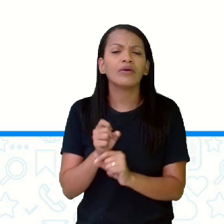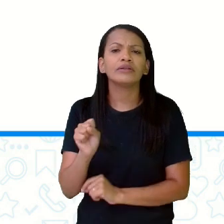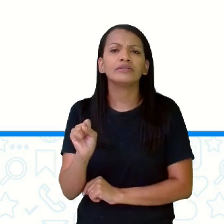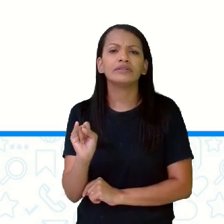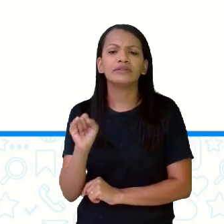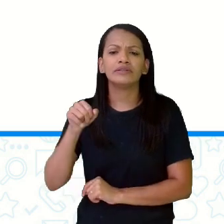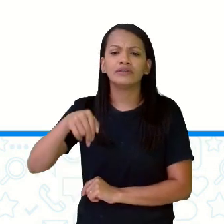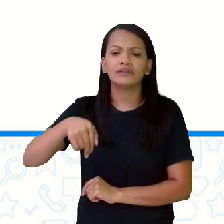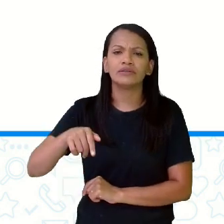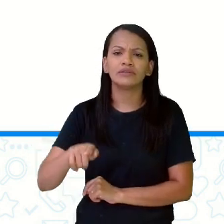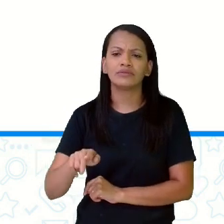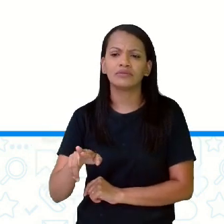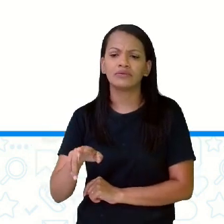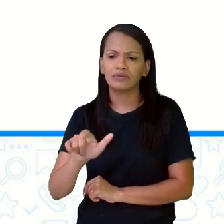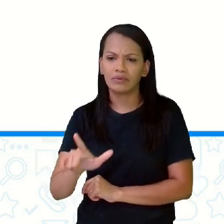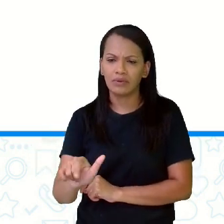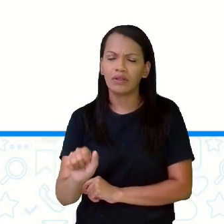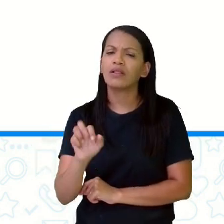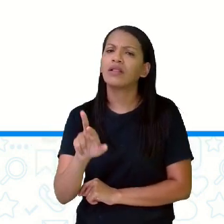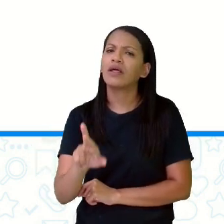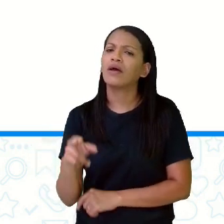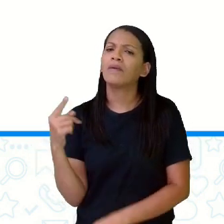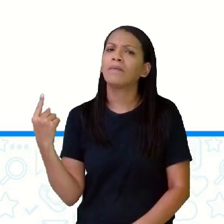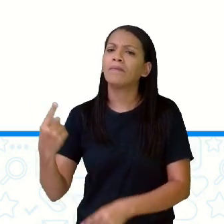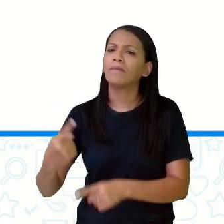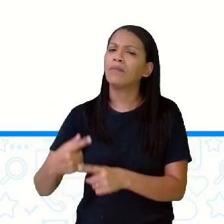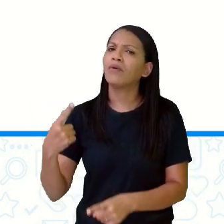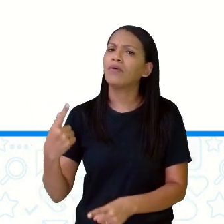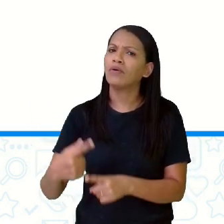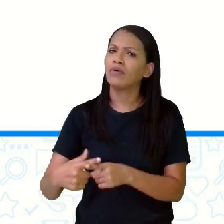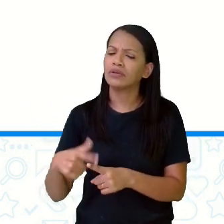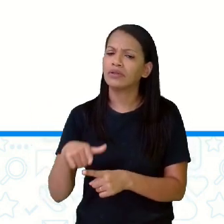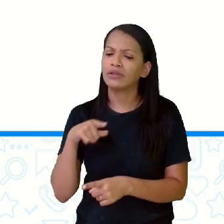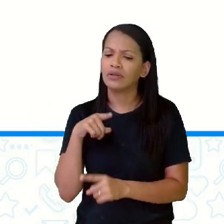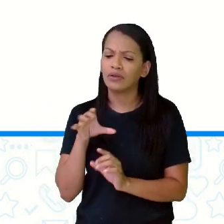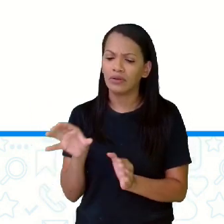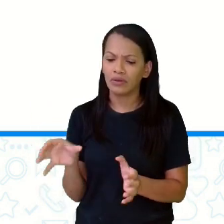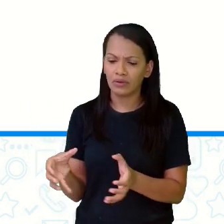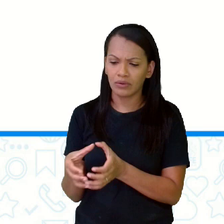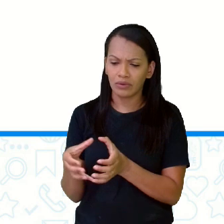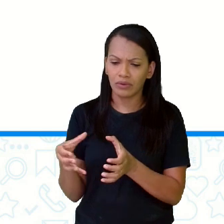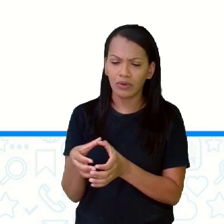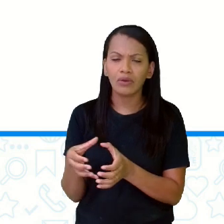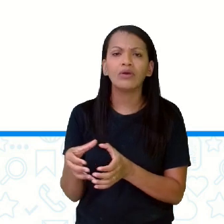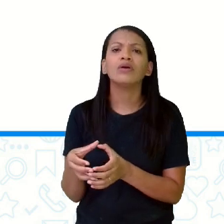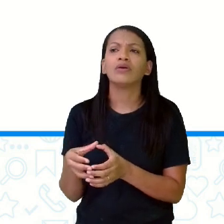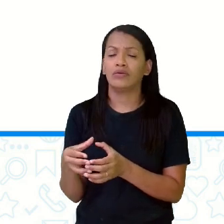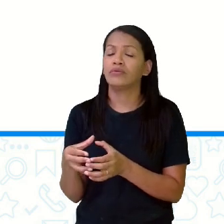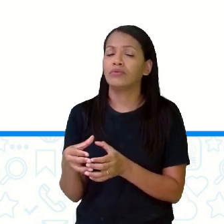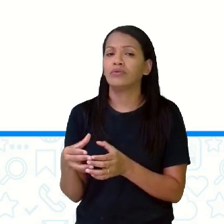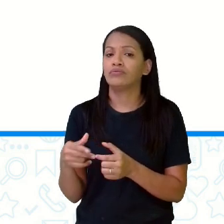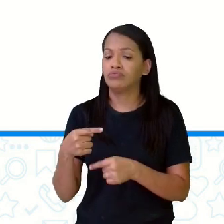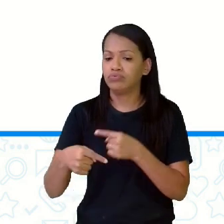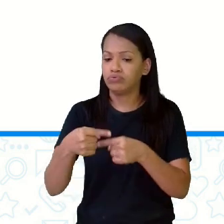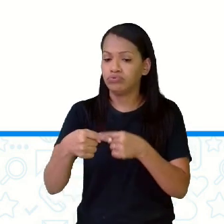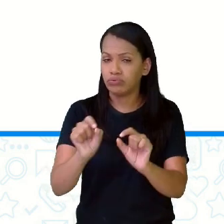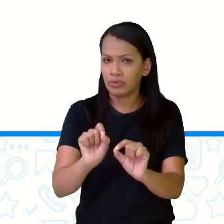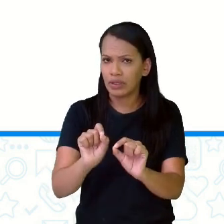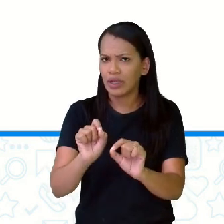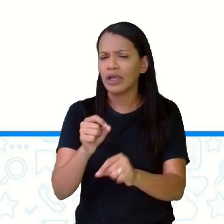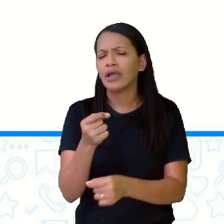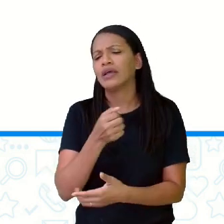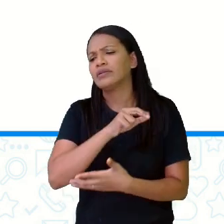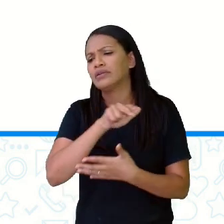porque, embora designe um conjunto de múltiplos seres ou de coisas, tipo,